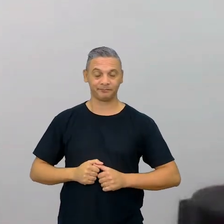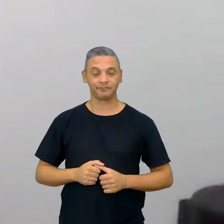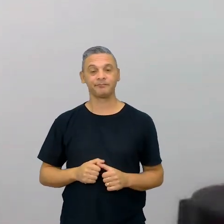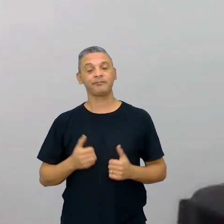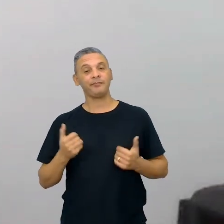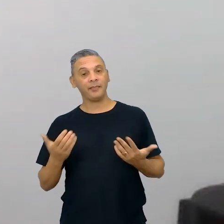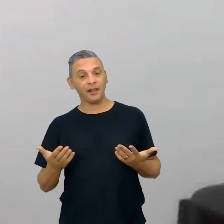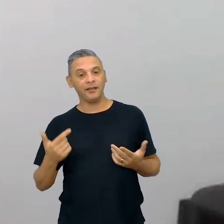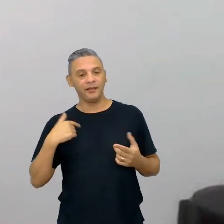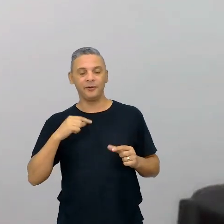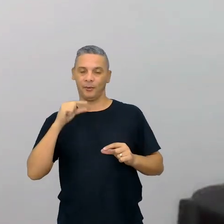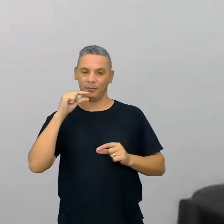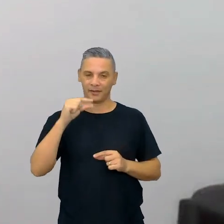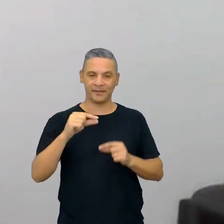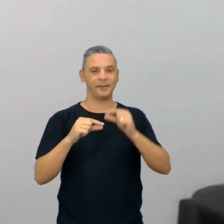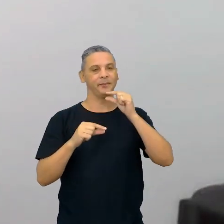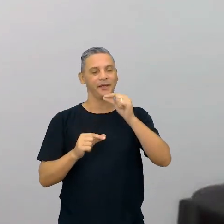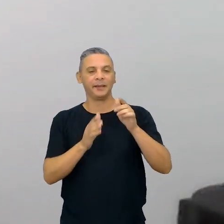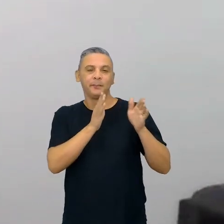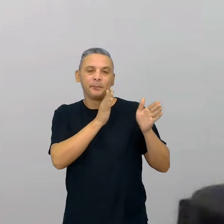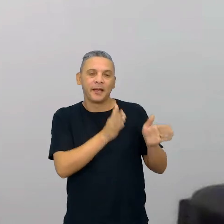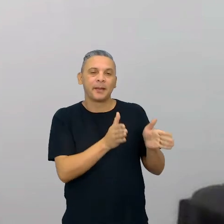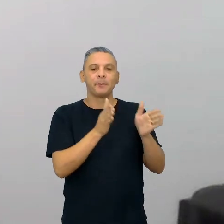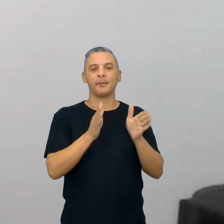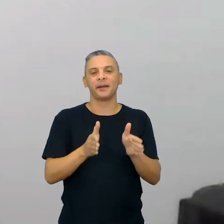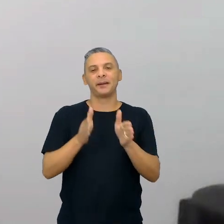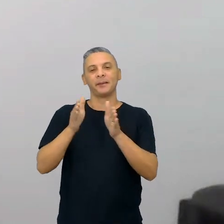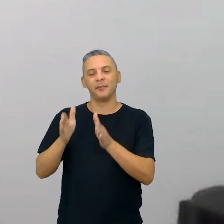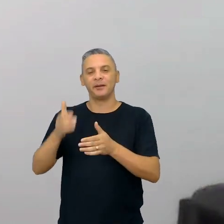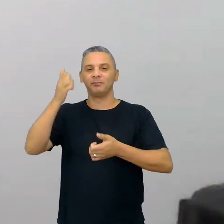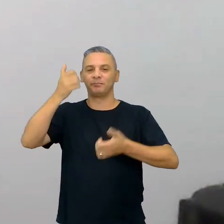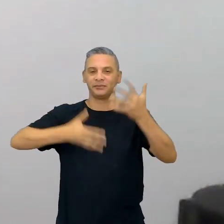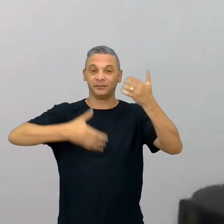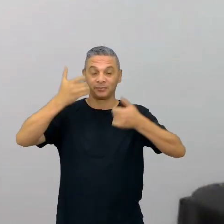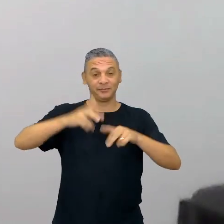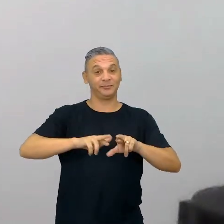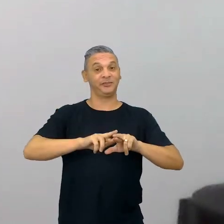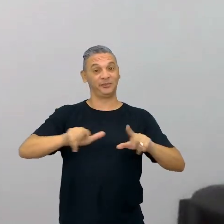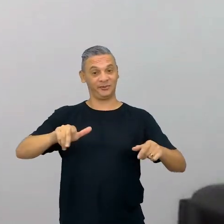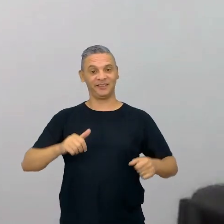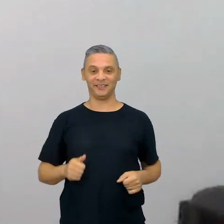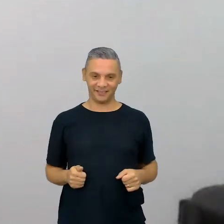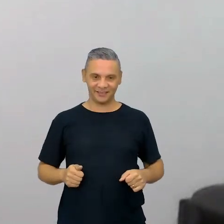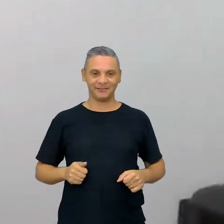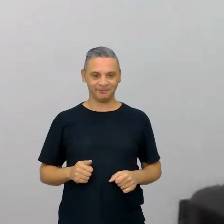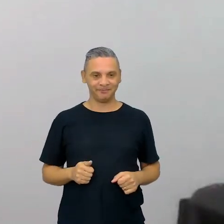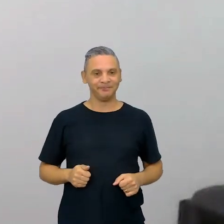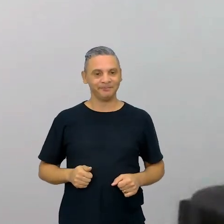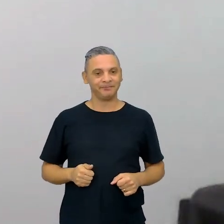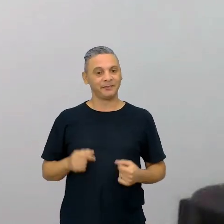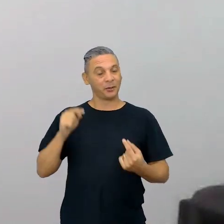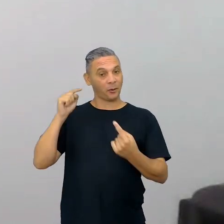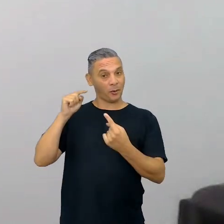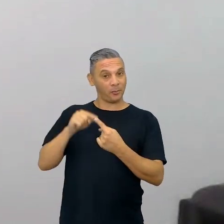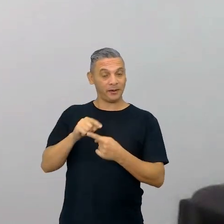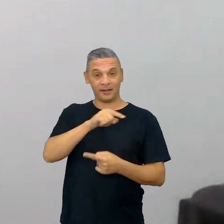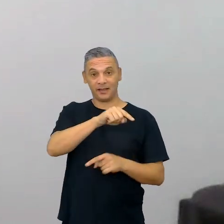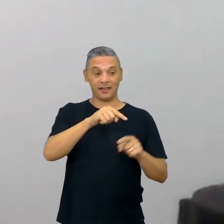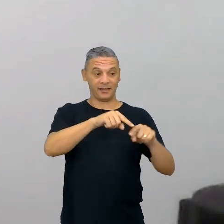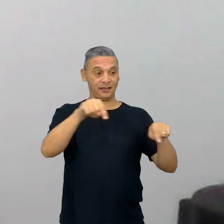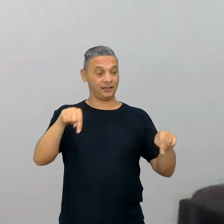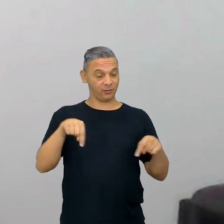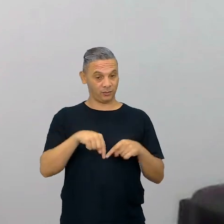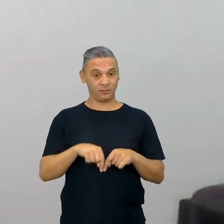então, fui atrás de tentar fazer de uma outra maneira, atendendo a minha realidade naquela turma,